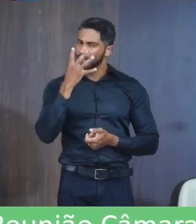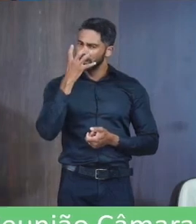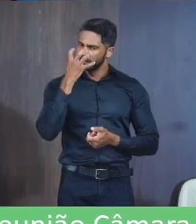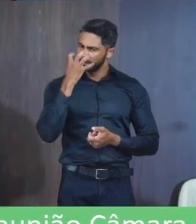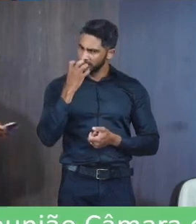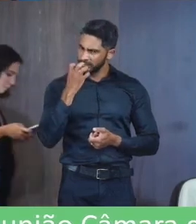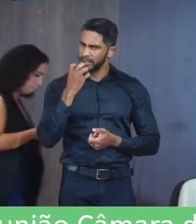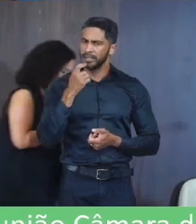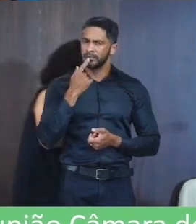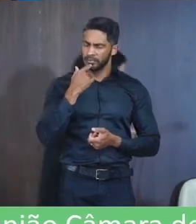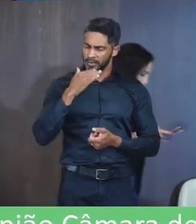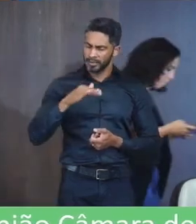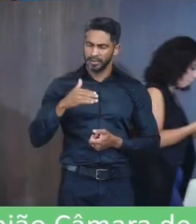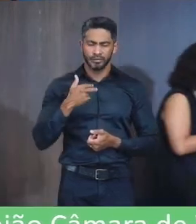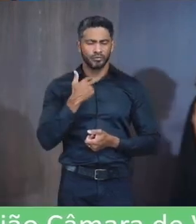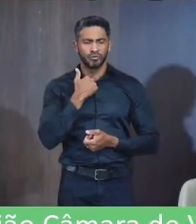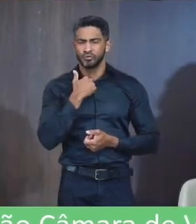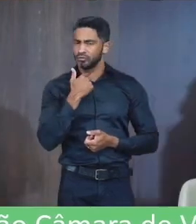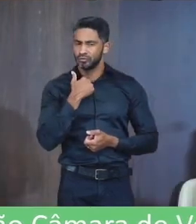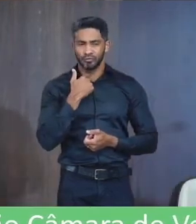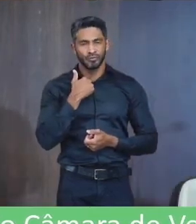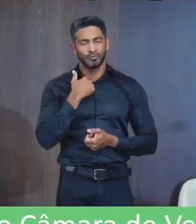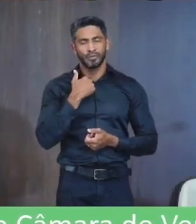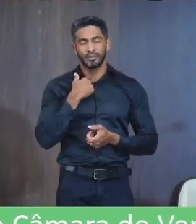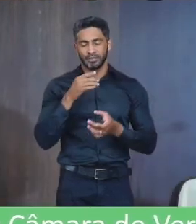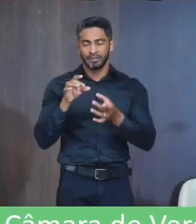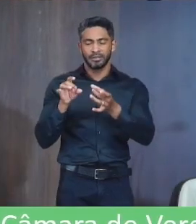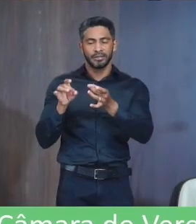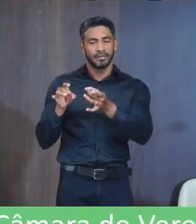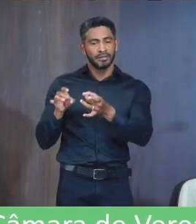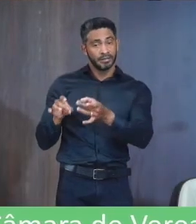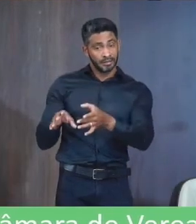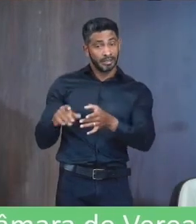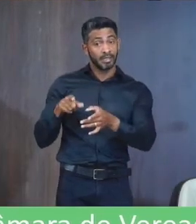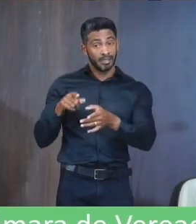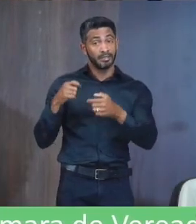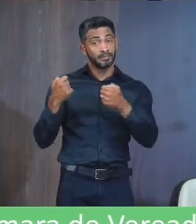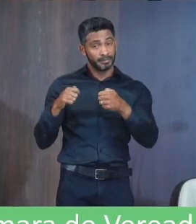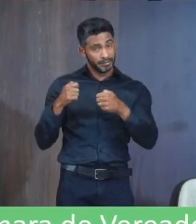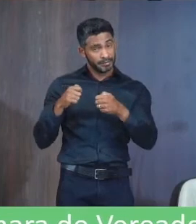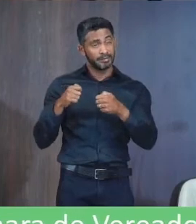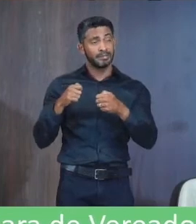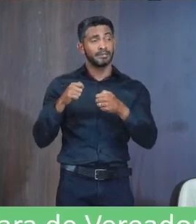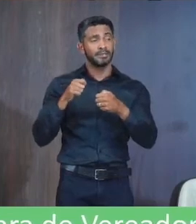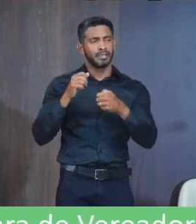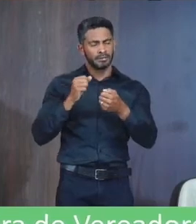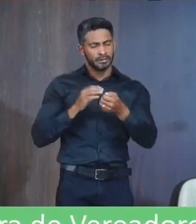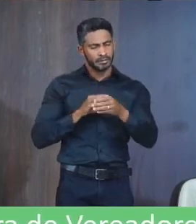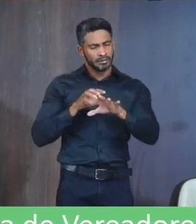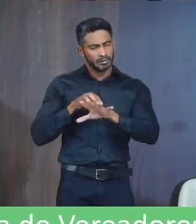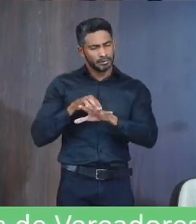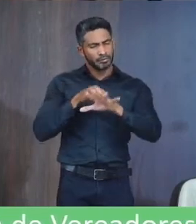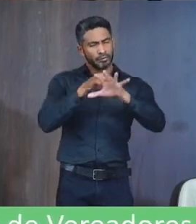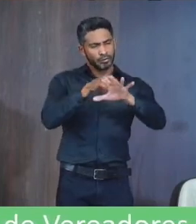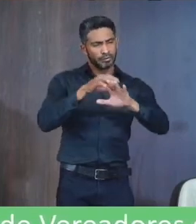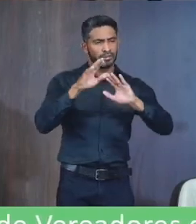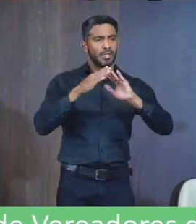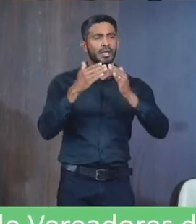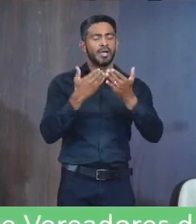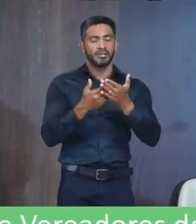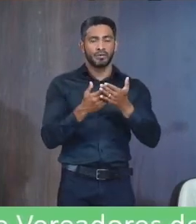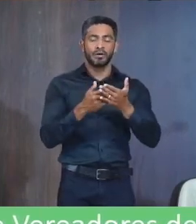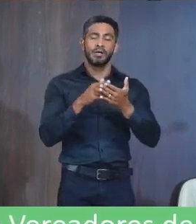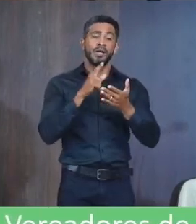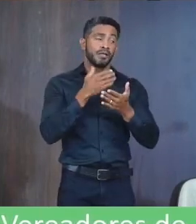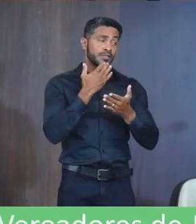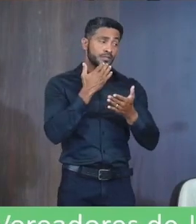A criança Ela não pode ser Desassistida Ela tem que ser Conduzida sim A escola Então Esse tipo de